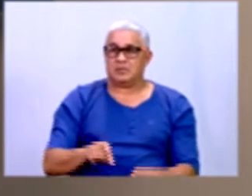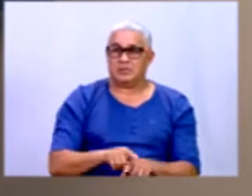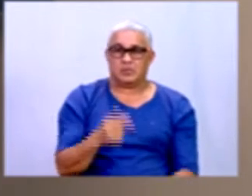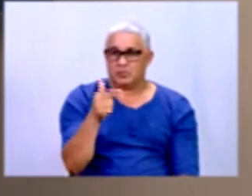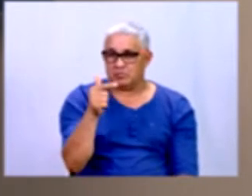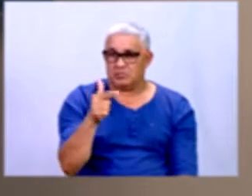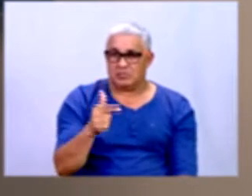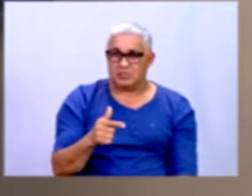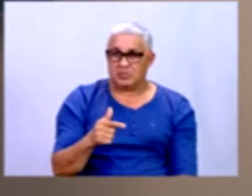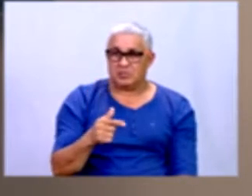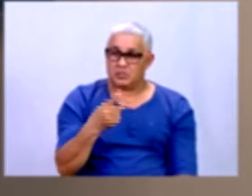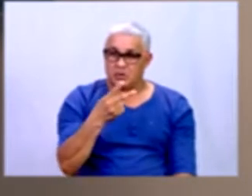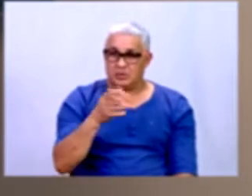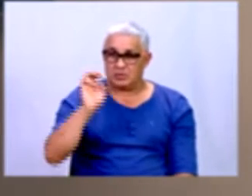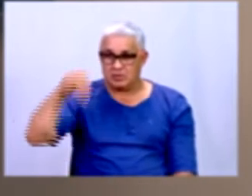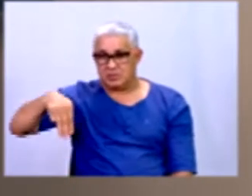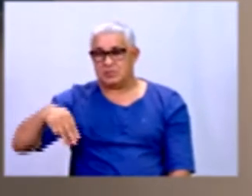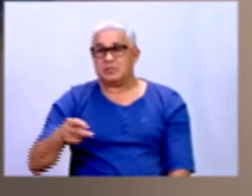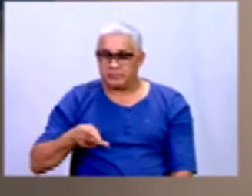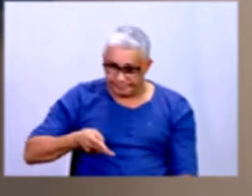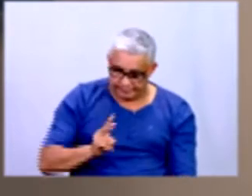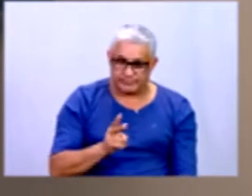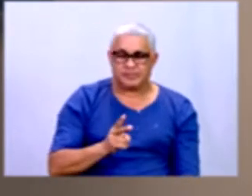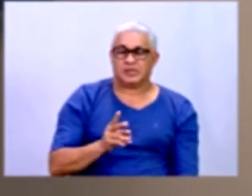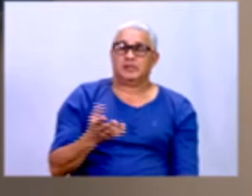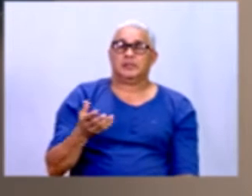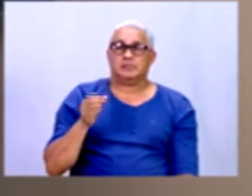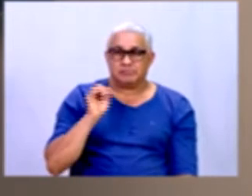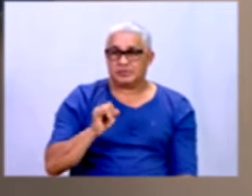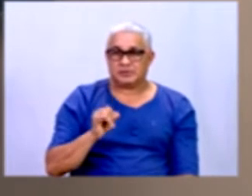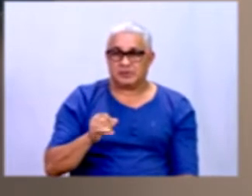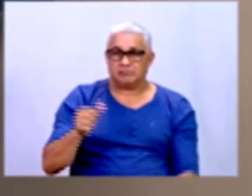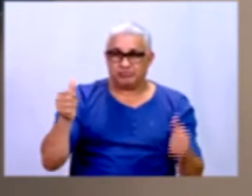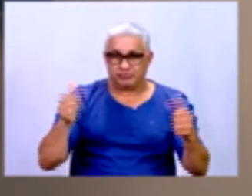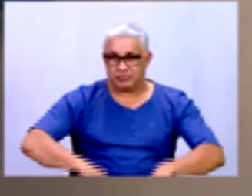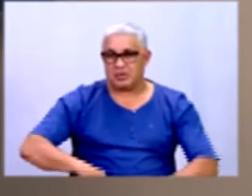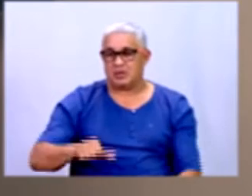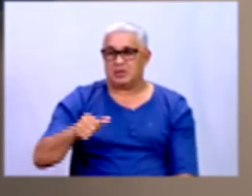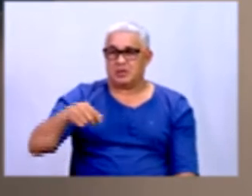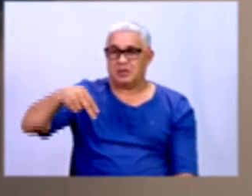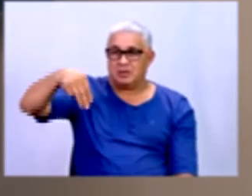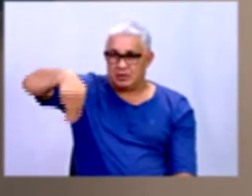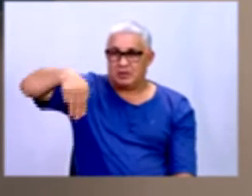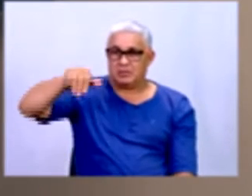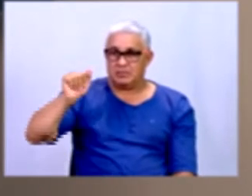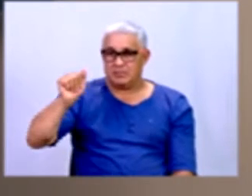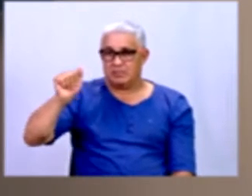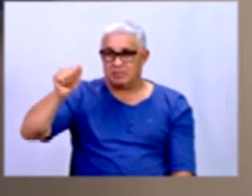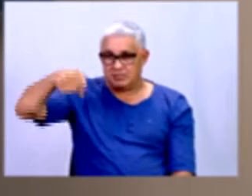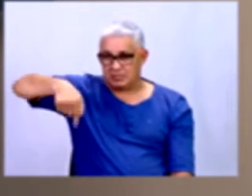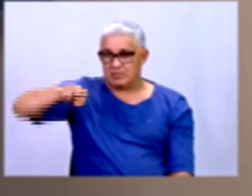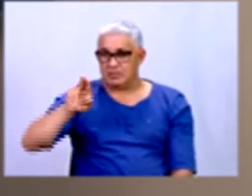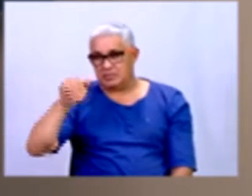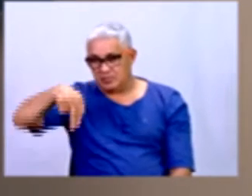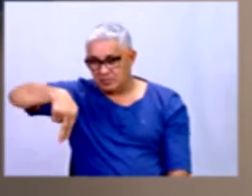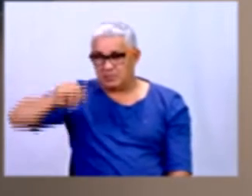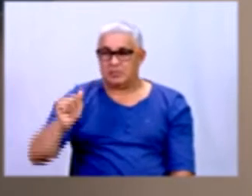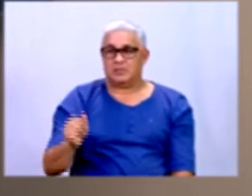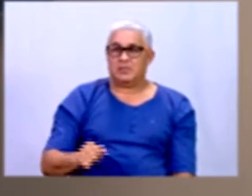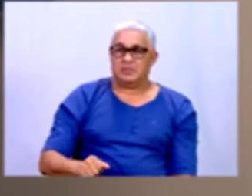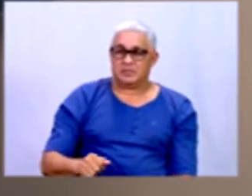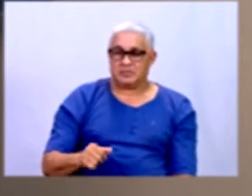dois centímetros. E sempre vai ser assim. Se a máquina desregular, já não vai ser, porque vai sair peça com... E daí é nessa